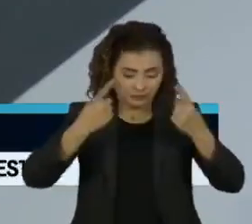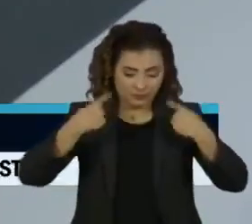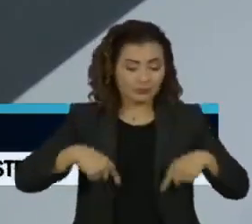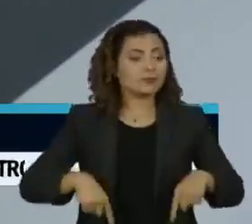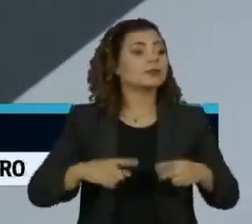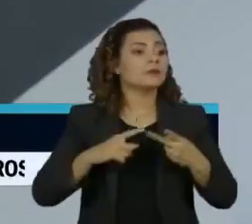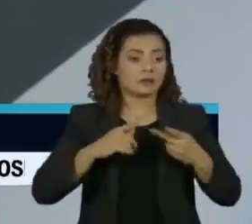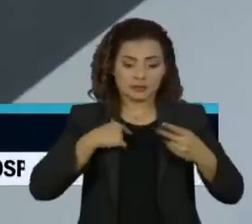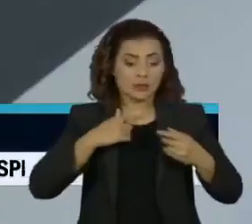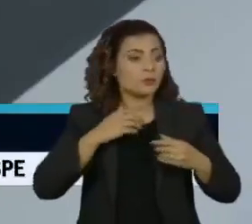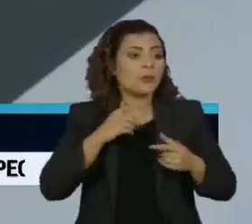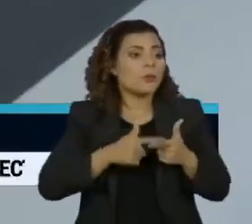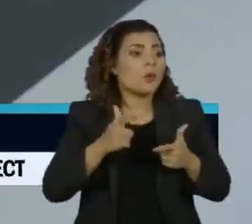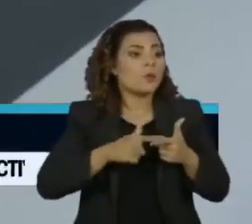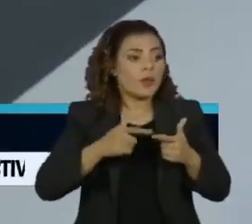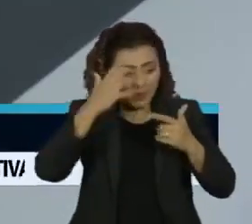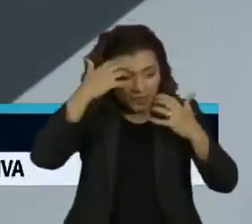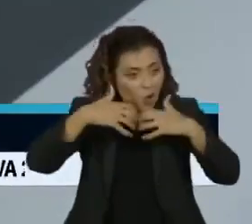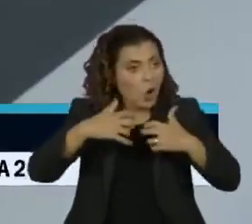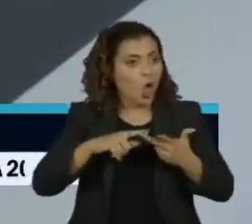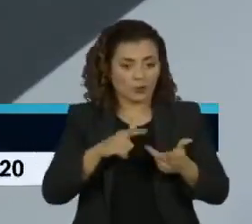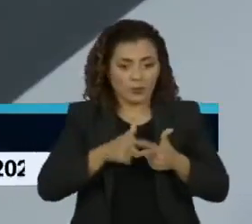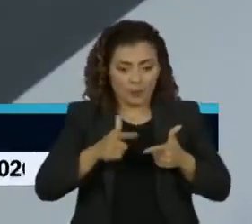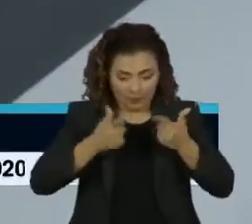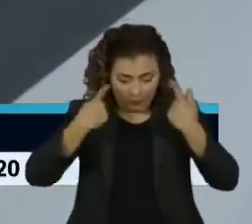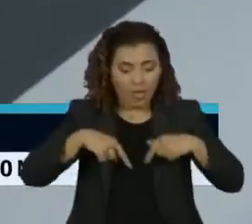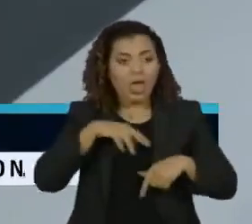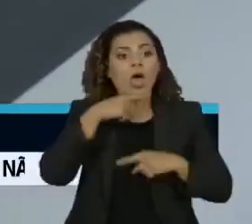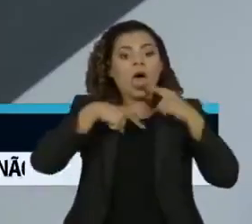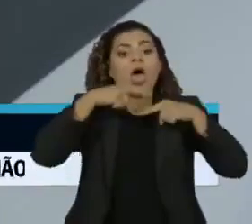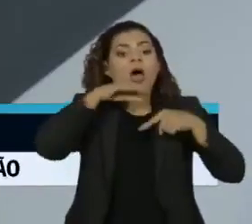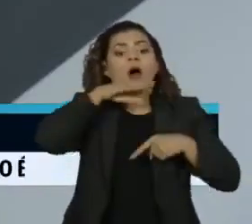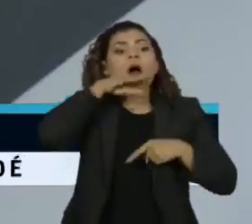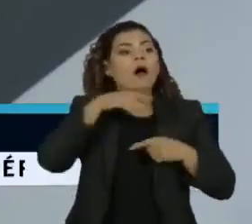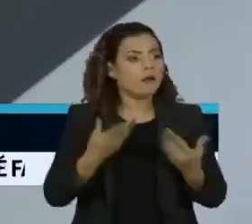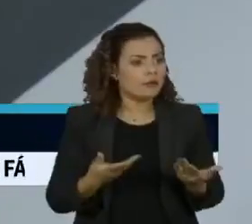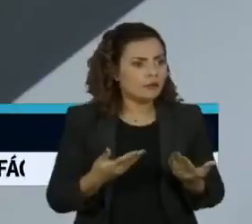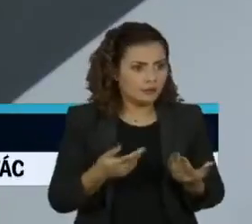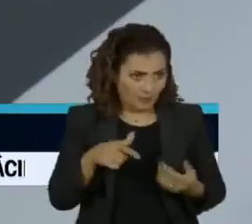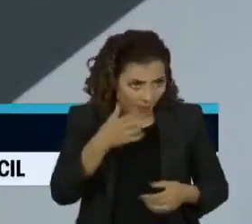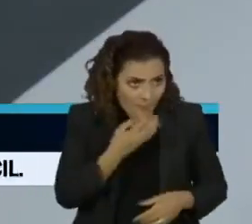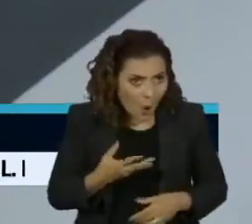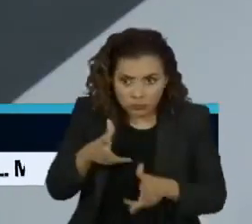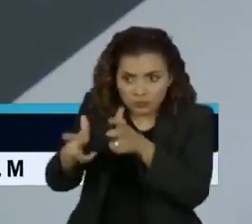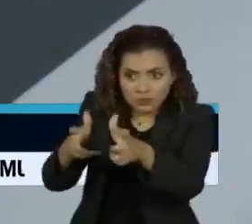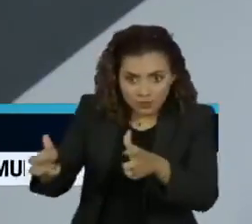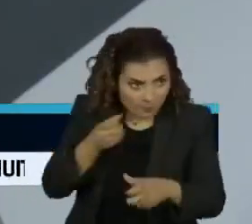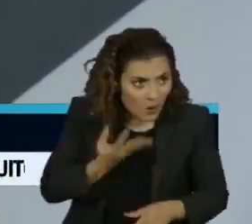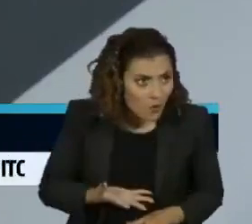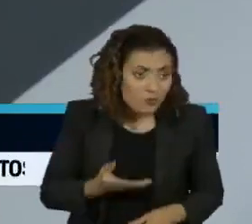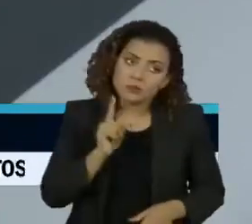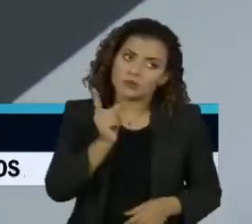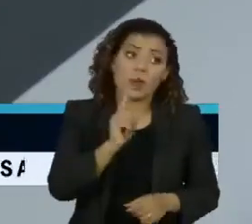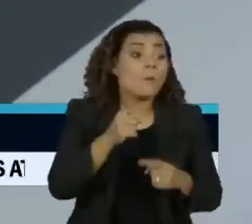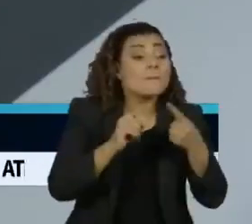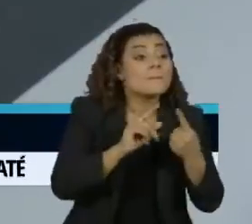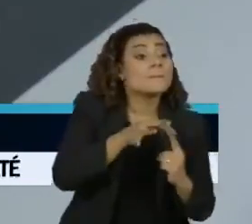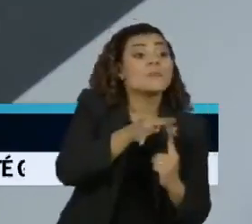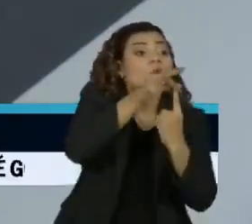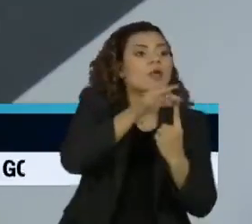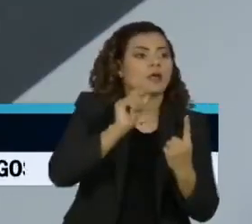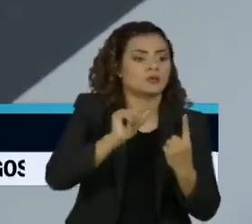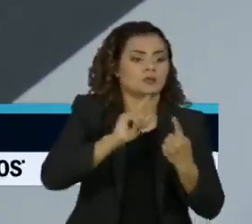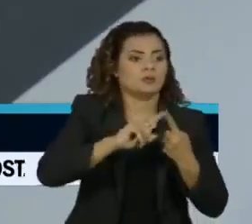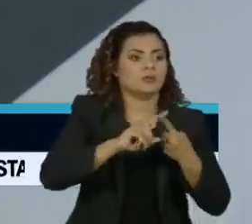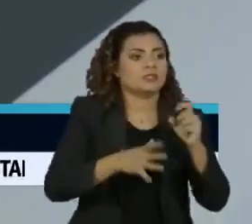desmelinizantes, problemas neurológicos, convulsões e outras coisas. Então, tem que ser seguro, é primordial ser seguro.